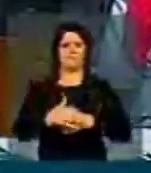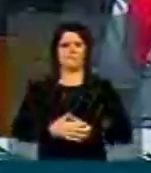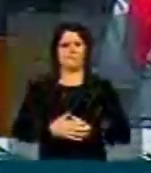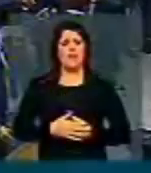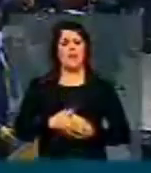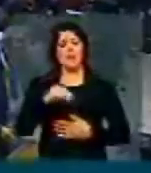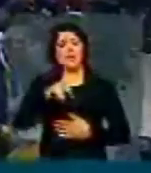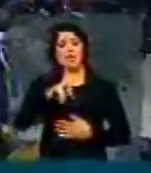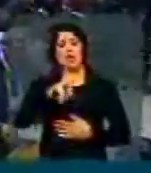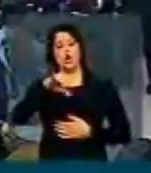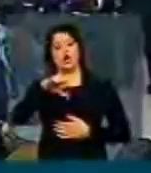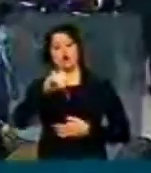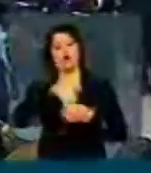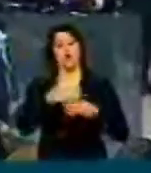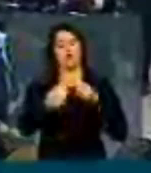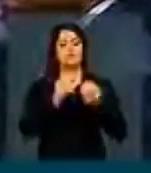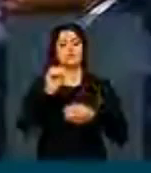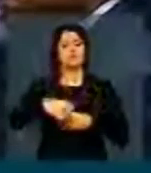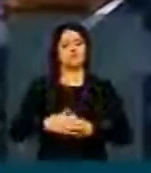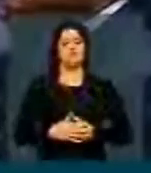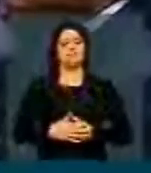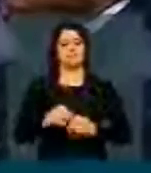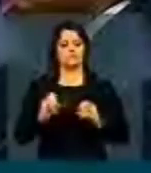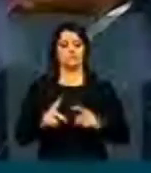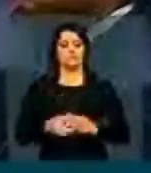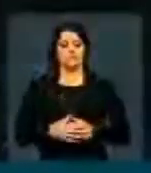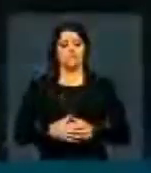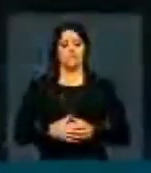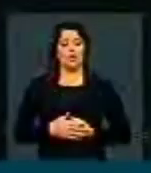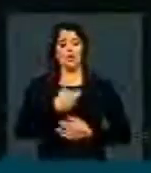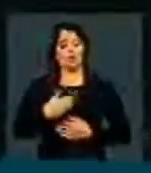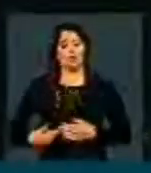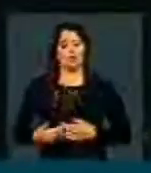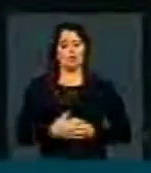Minoria, como vota? Sim, em PMN, sim. Minoria. Sim. Governo.